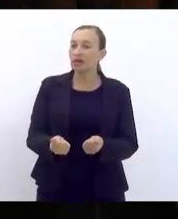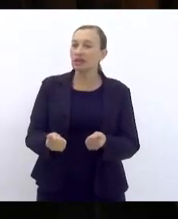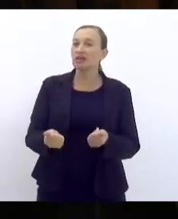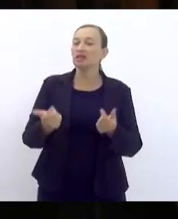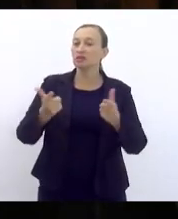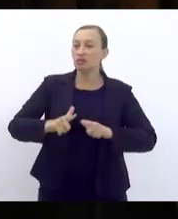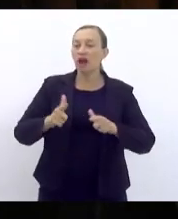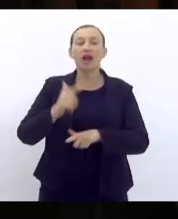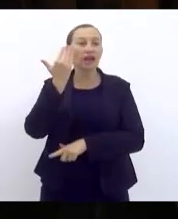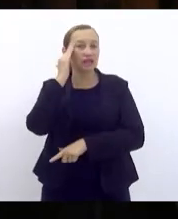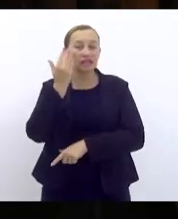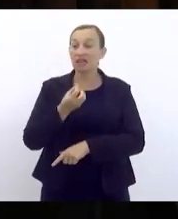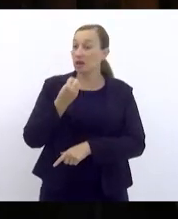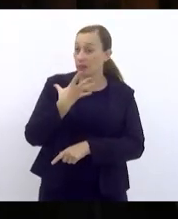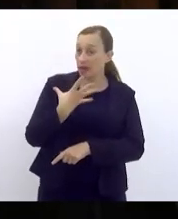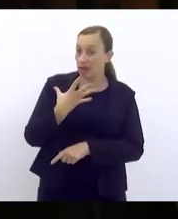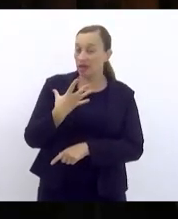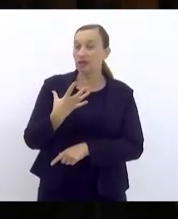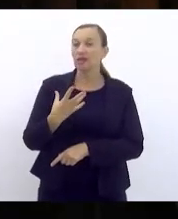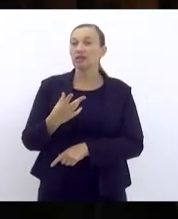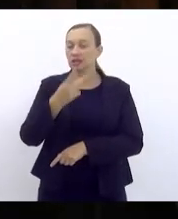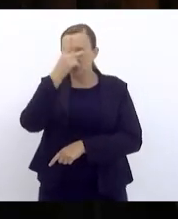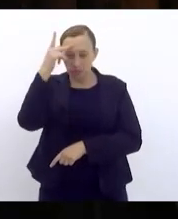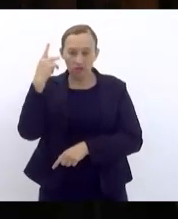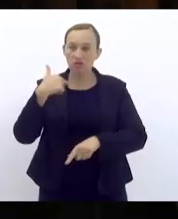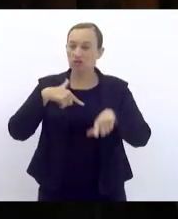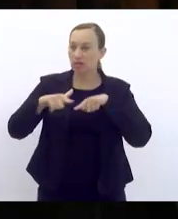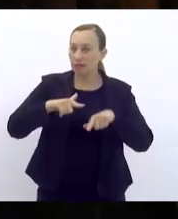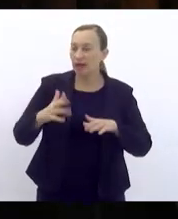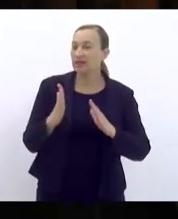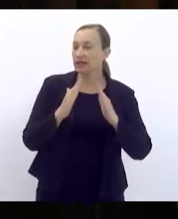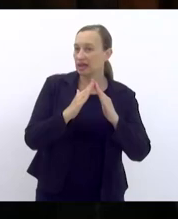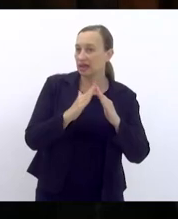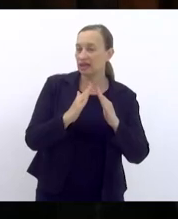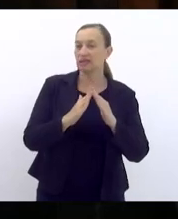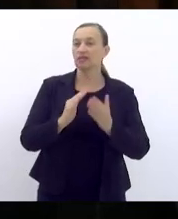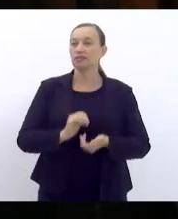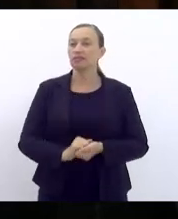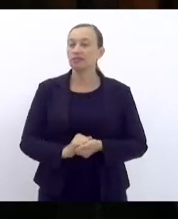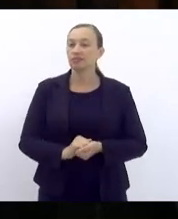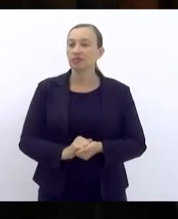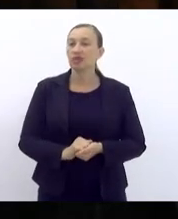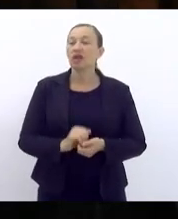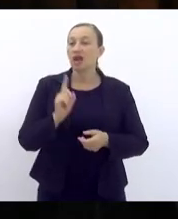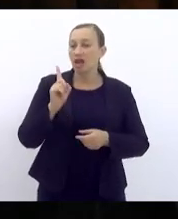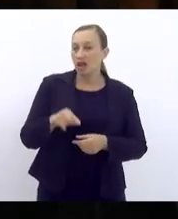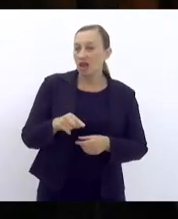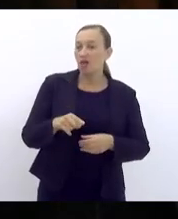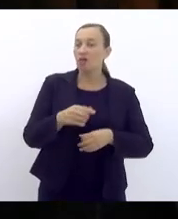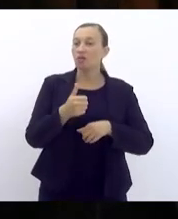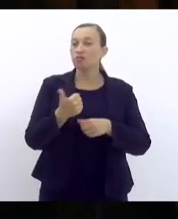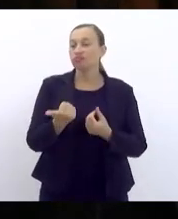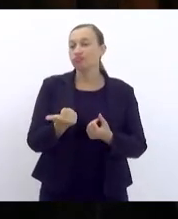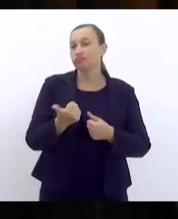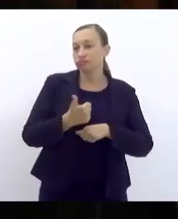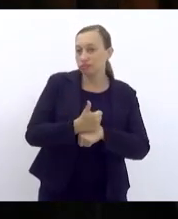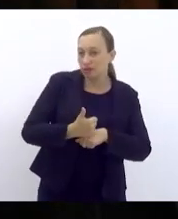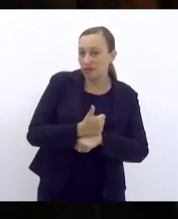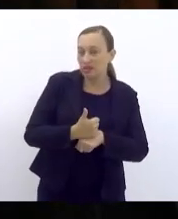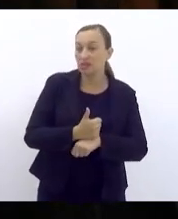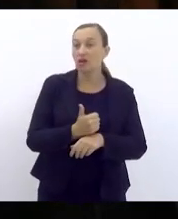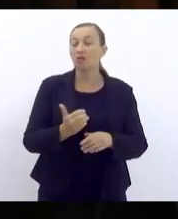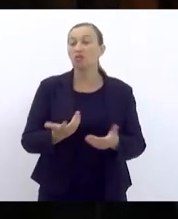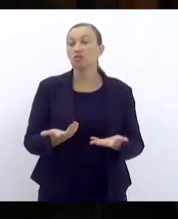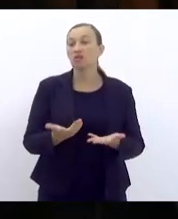que ela entendia muito bem o que precisavam as domésticas. E é uma categoria extremamente precarizada. Se a gente pegar dados novamente